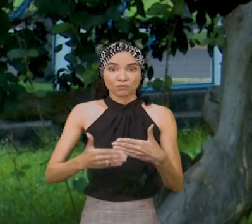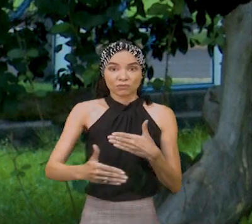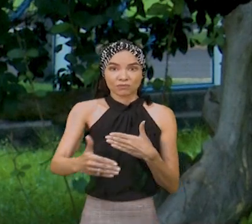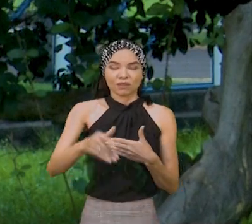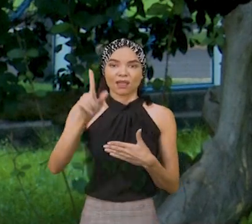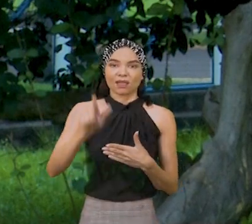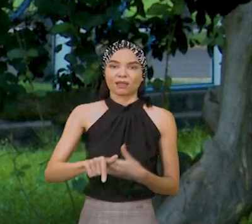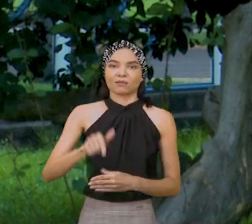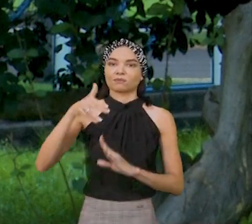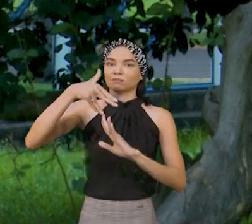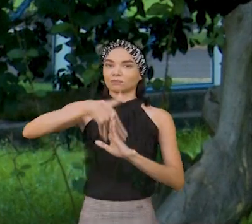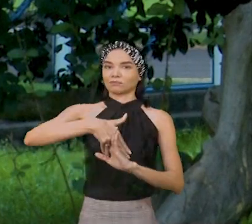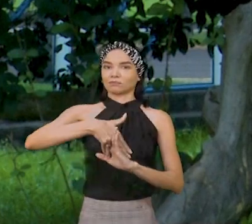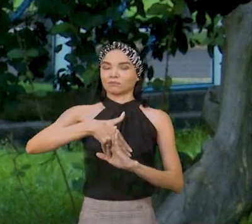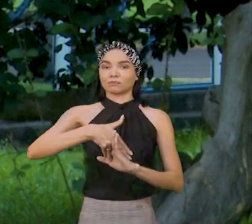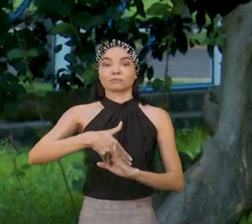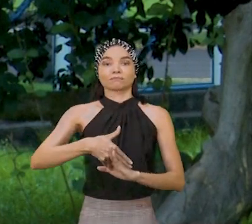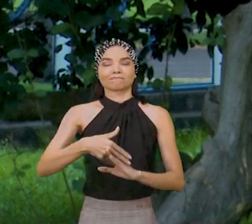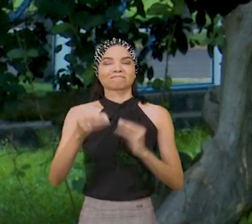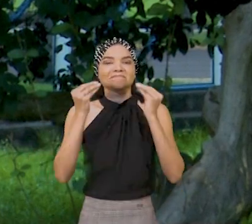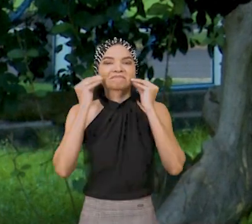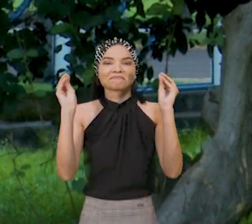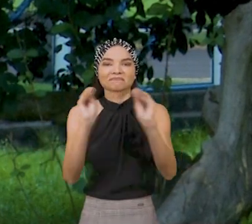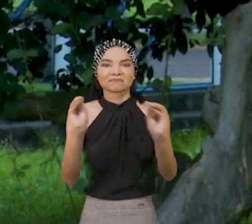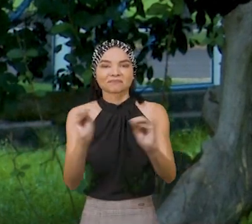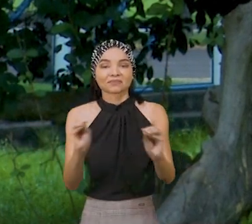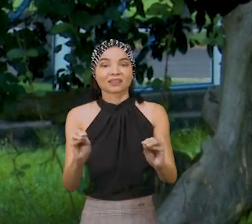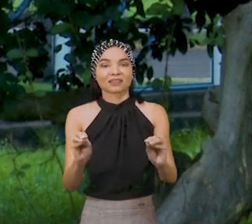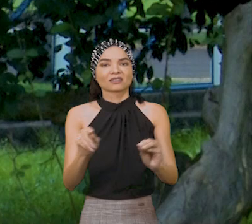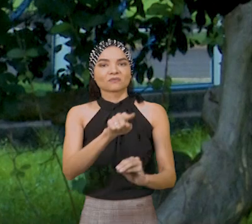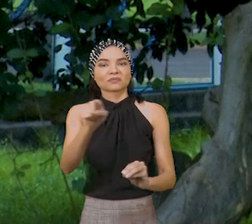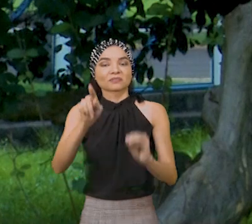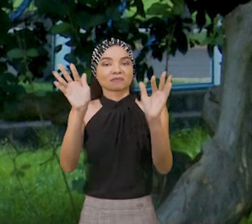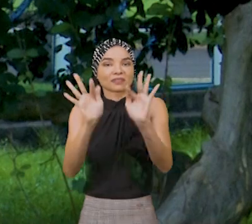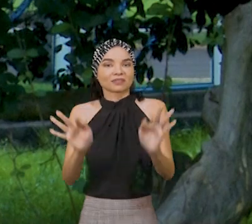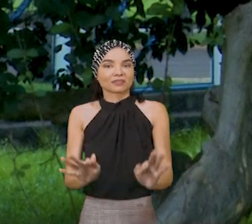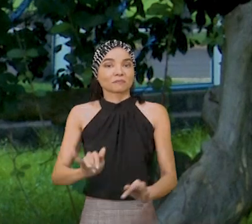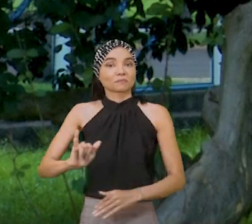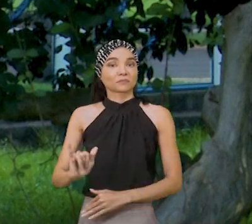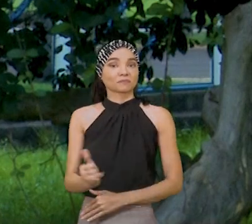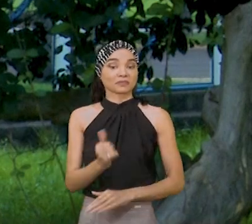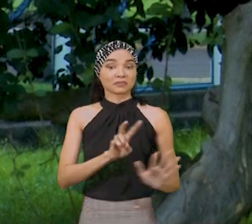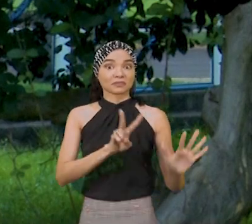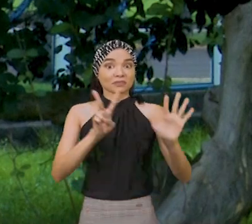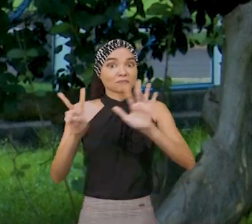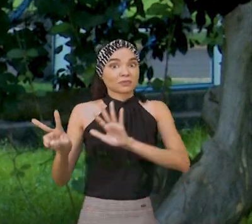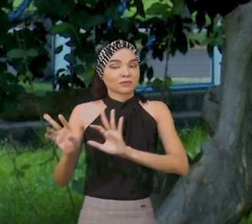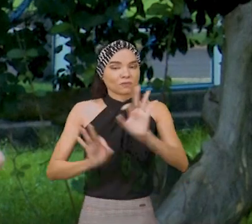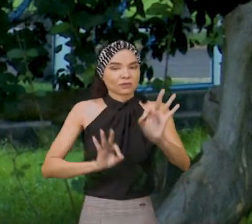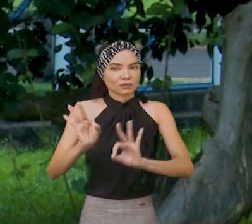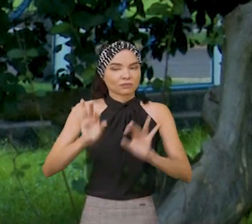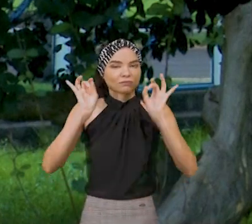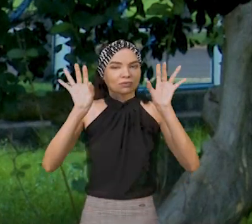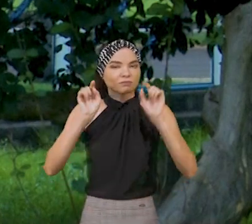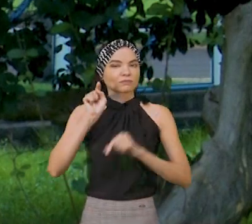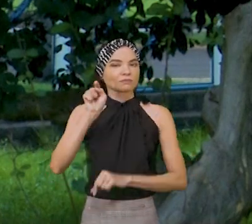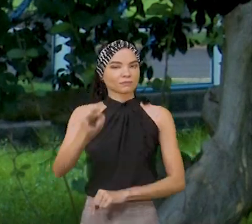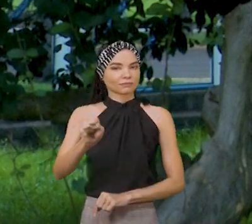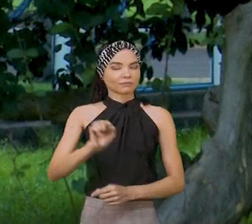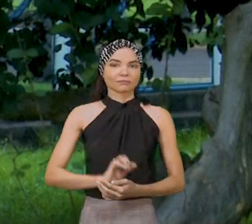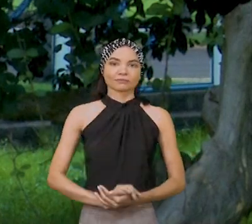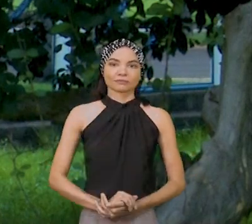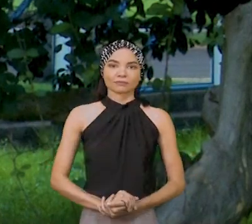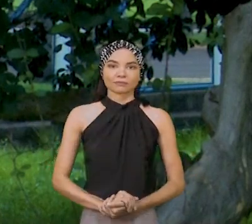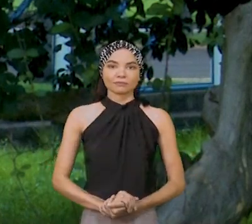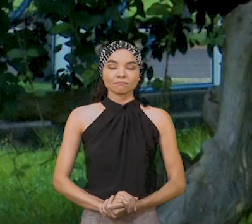também é o UFMS. Um grande beijo, sejam muito felizes e aproveitem essa semana preparada especialmente para vocês.